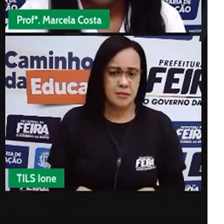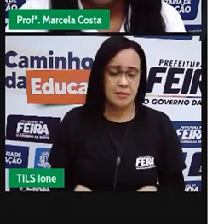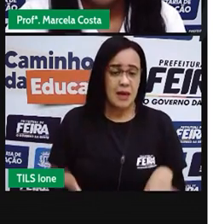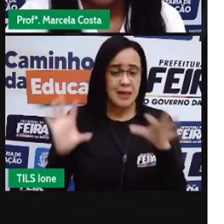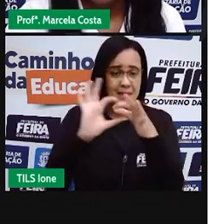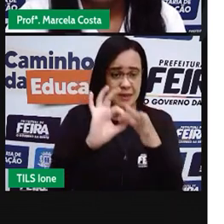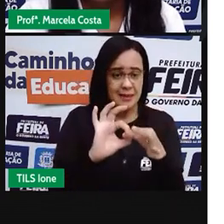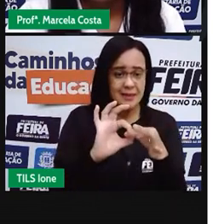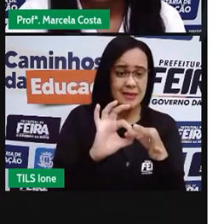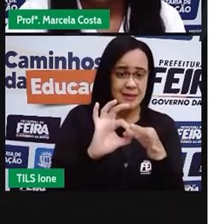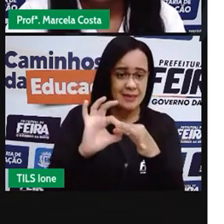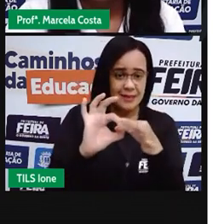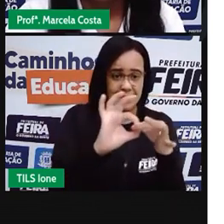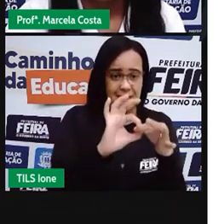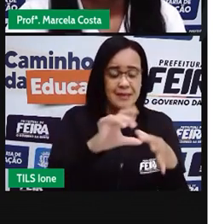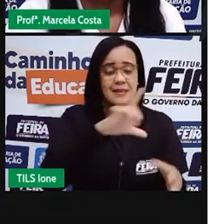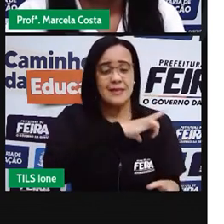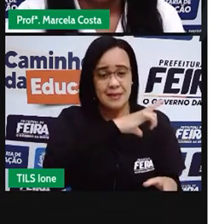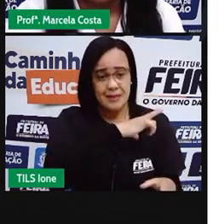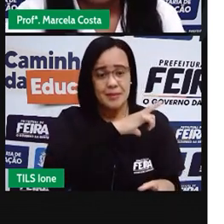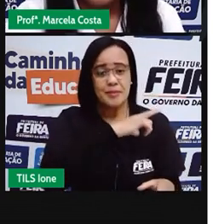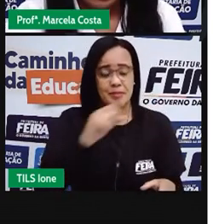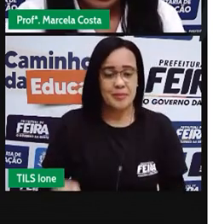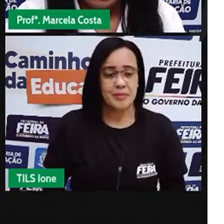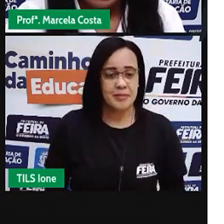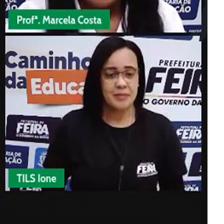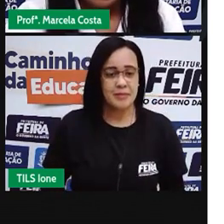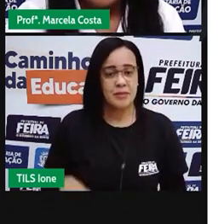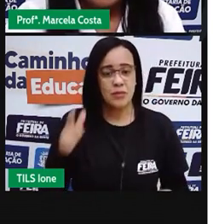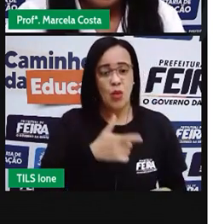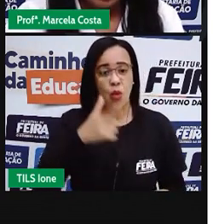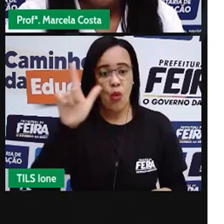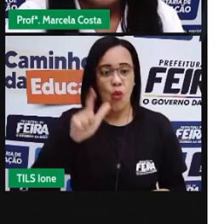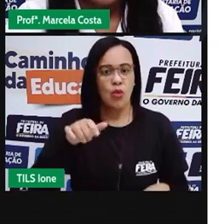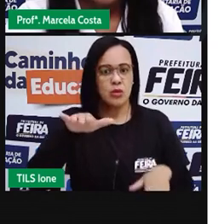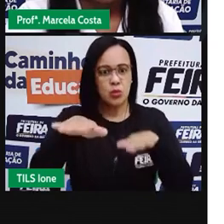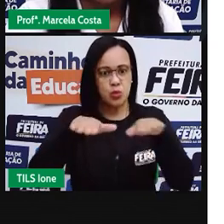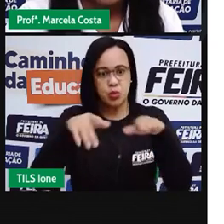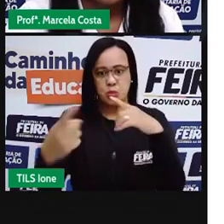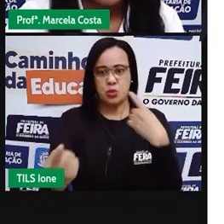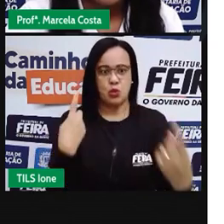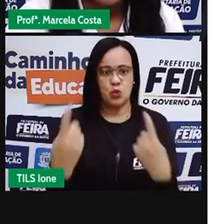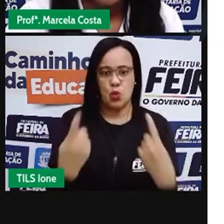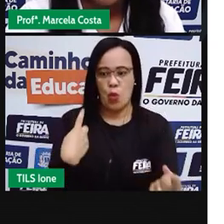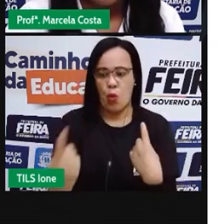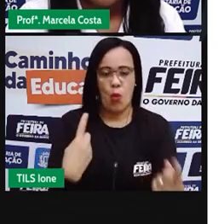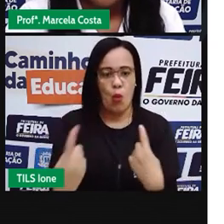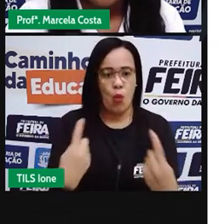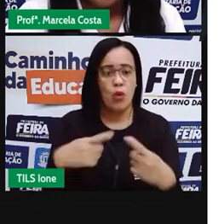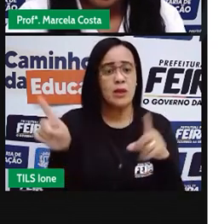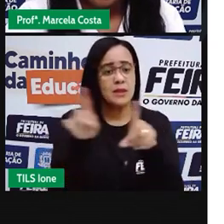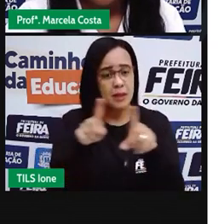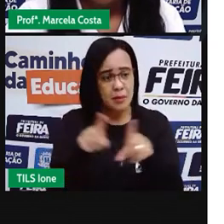avenida Maria Citéria, que está aqui sendo representada por essa linha,